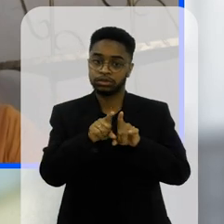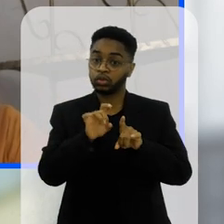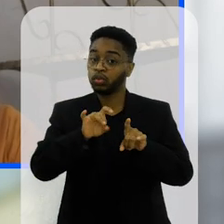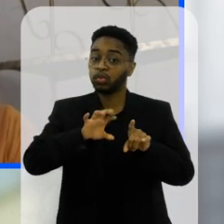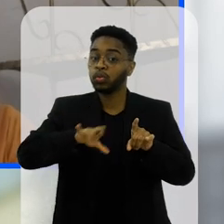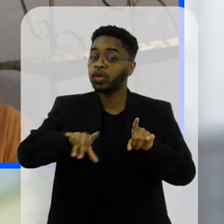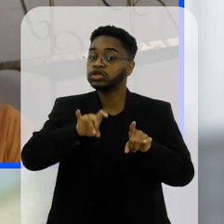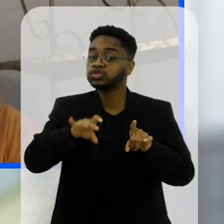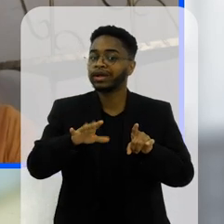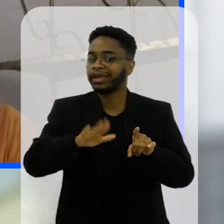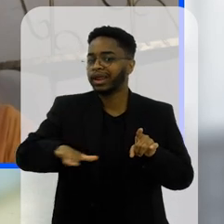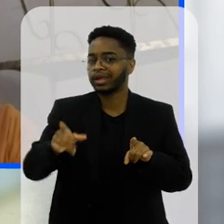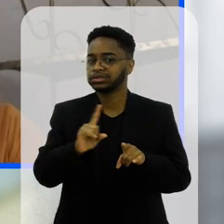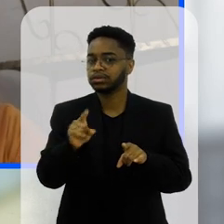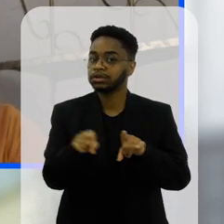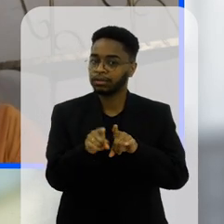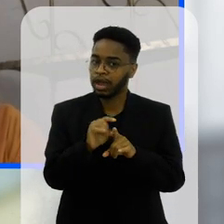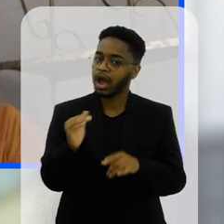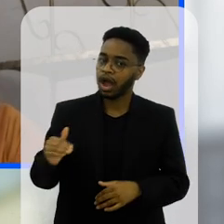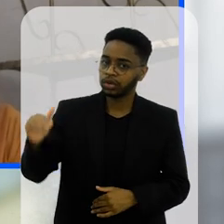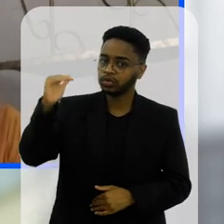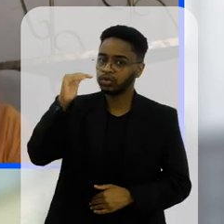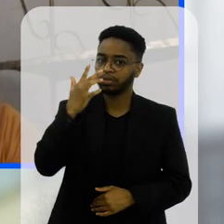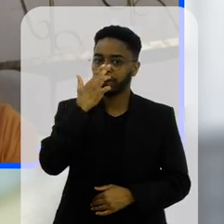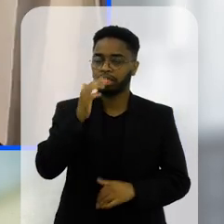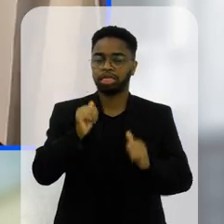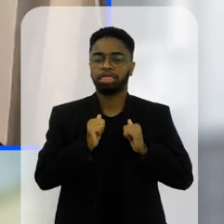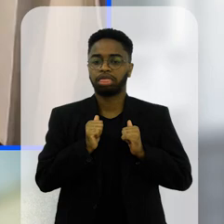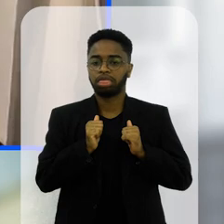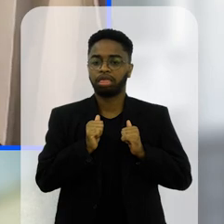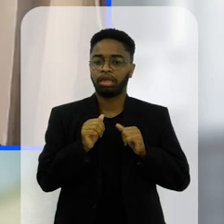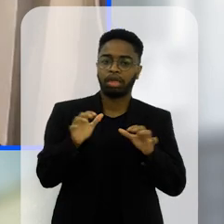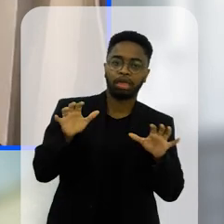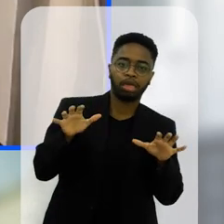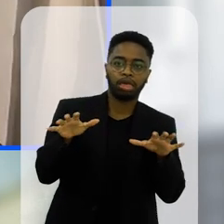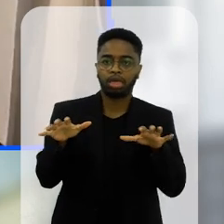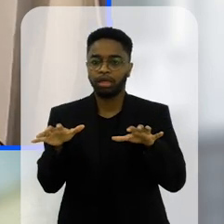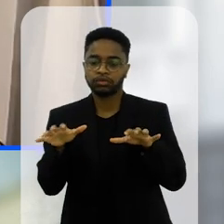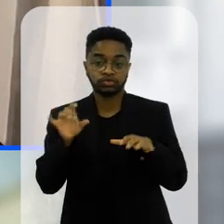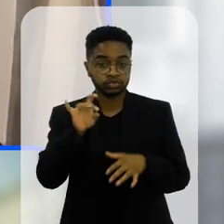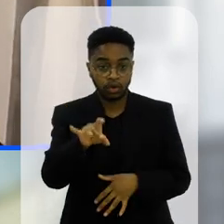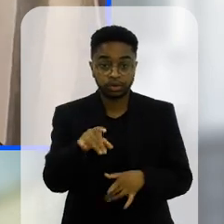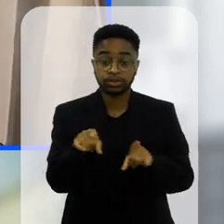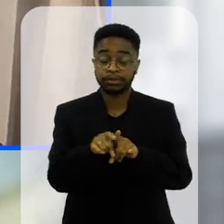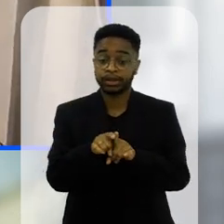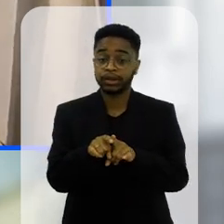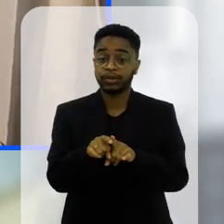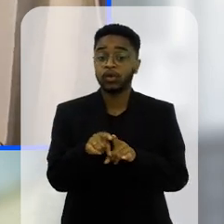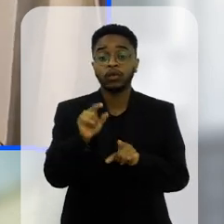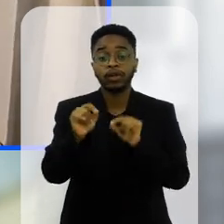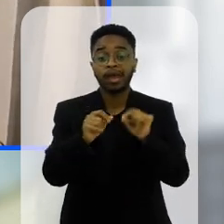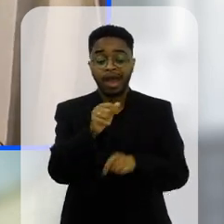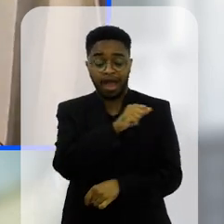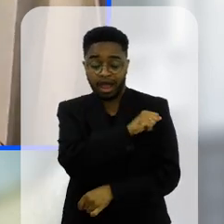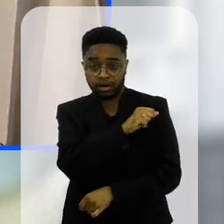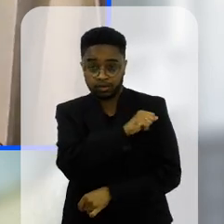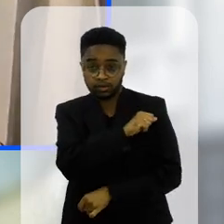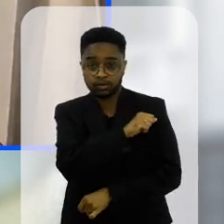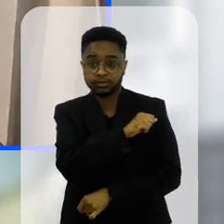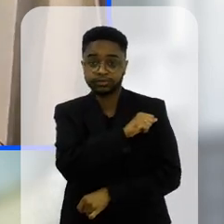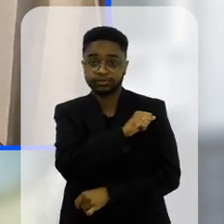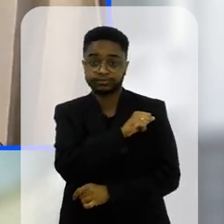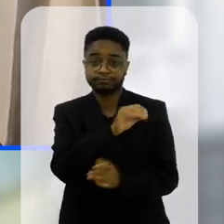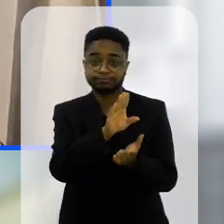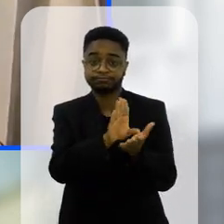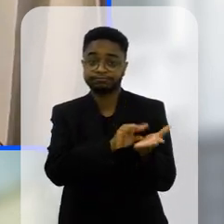só as crianças os adultos também eles estão como zumbis e tem mais um detalhe os alunos eles acabam